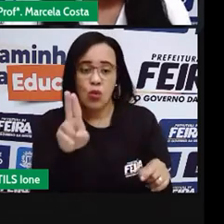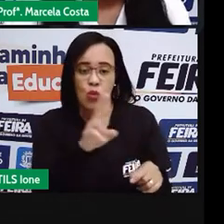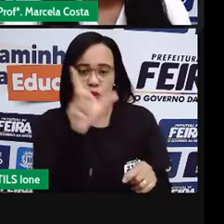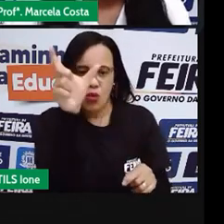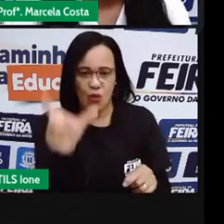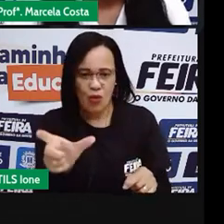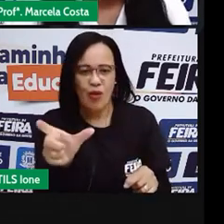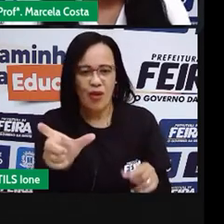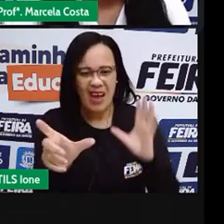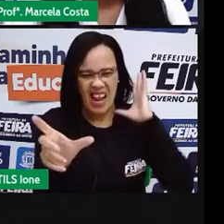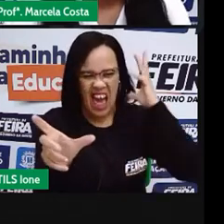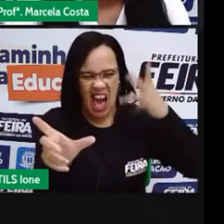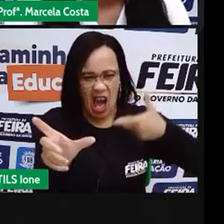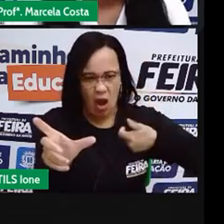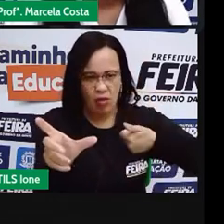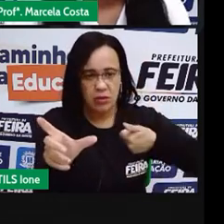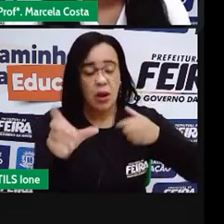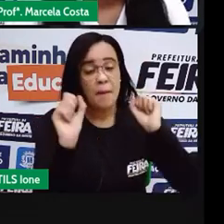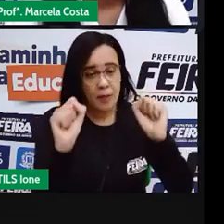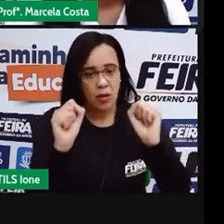Escreva aí no seu caderno.